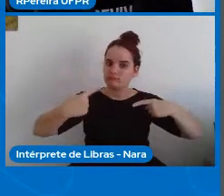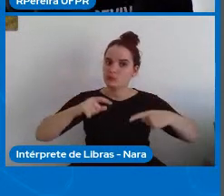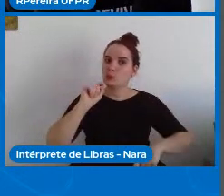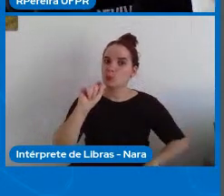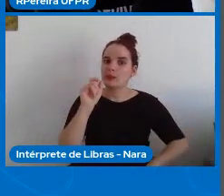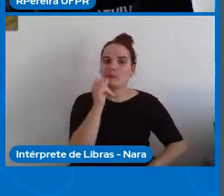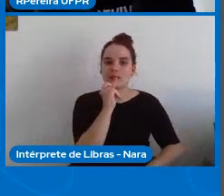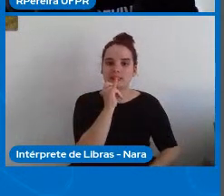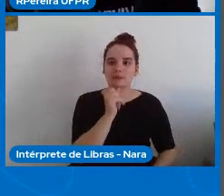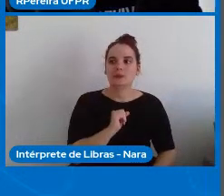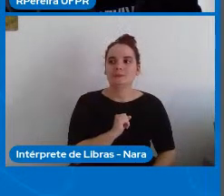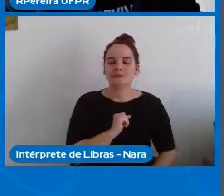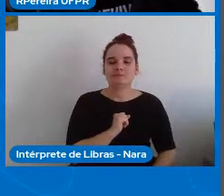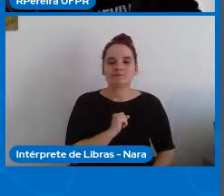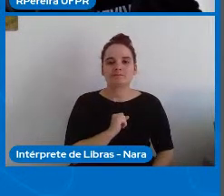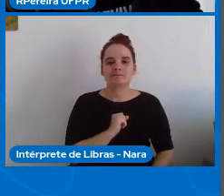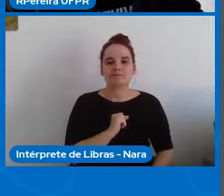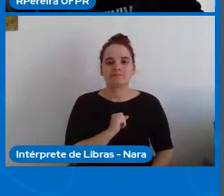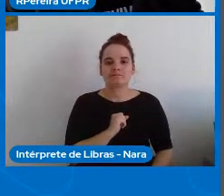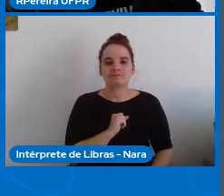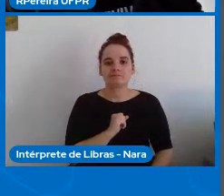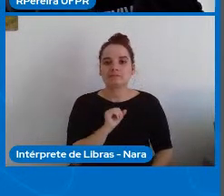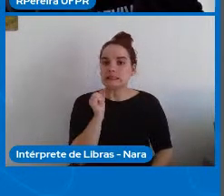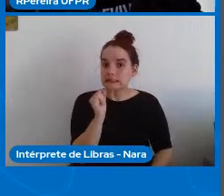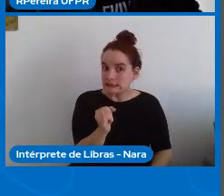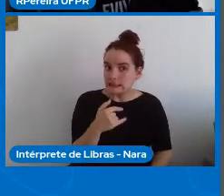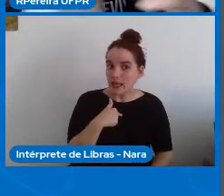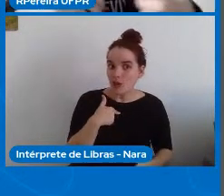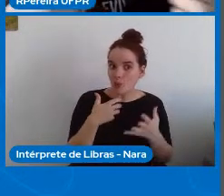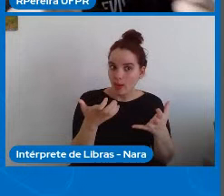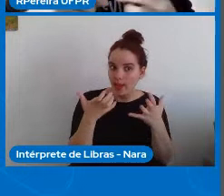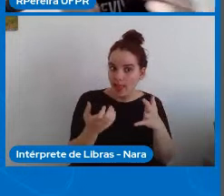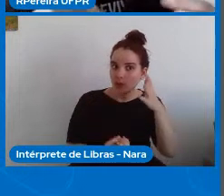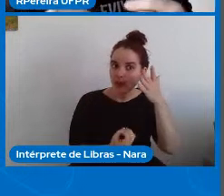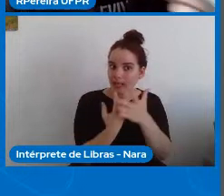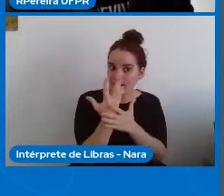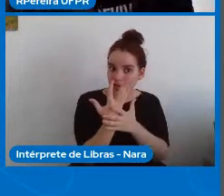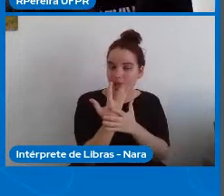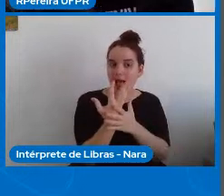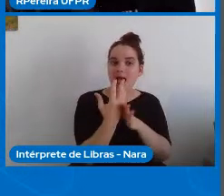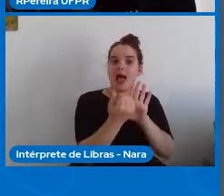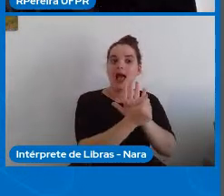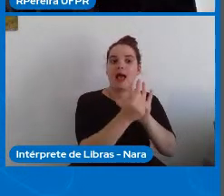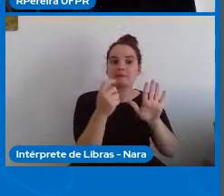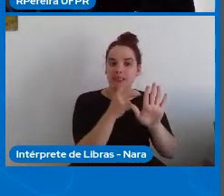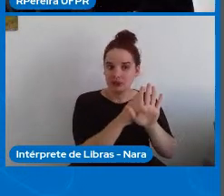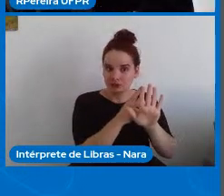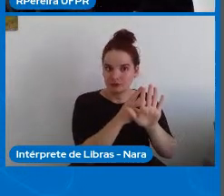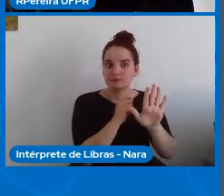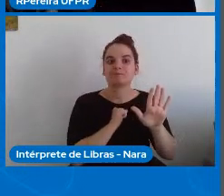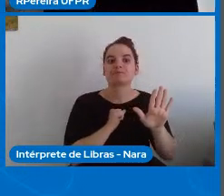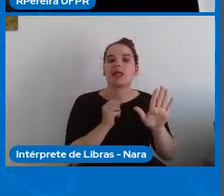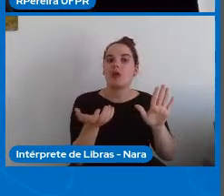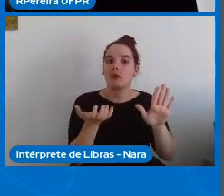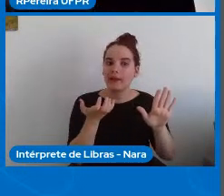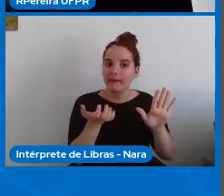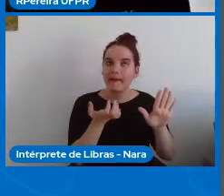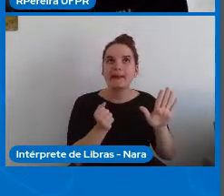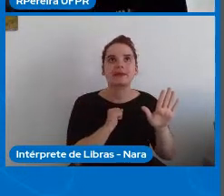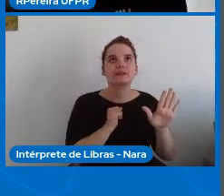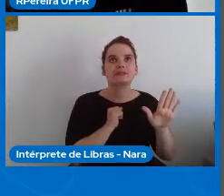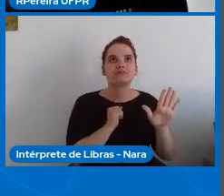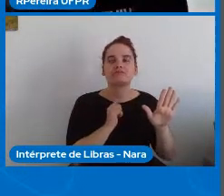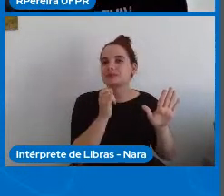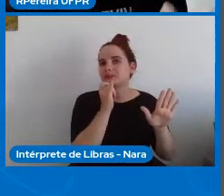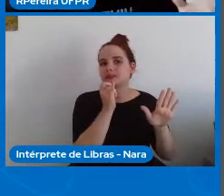se nós temos que desenvolver um aplicativo que envolva intensa transmissão de dados tráfego de dados